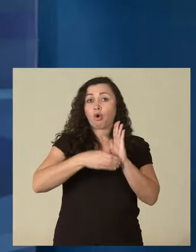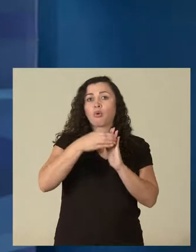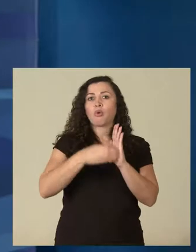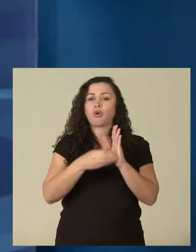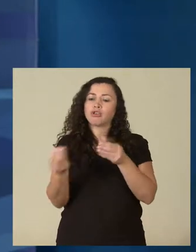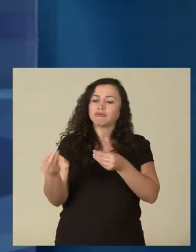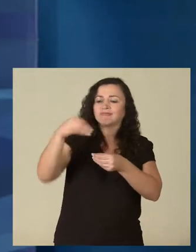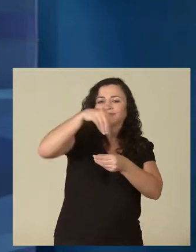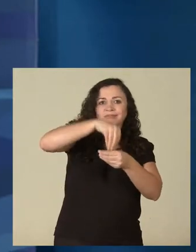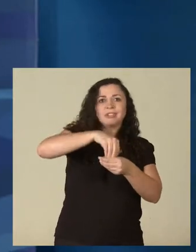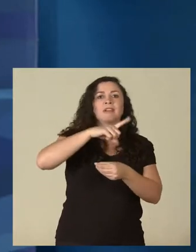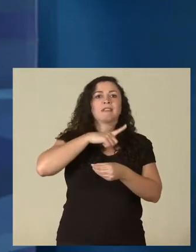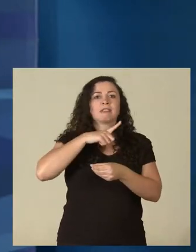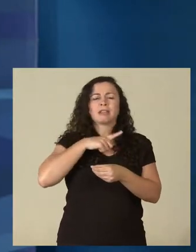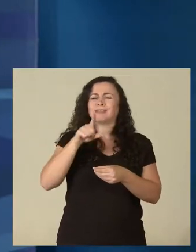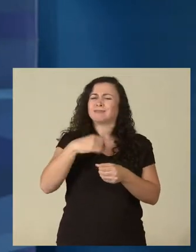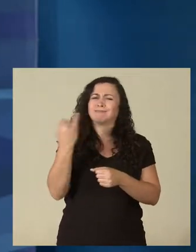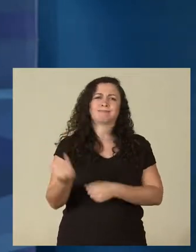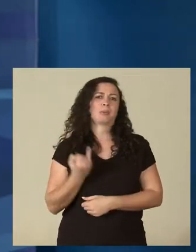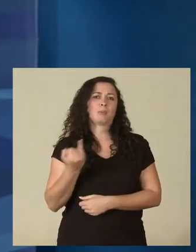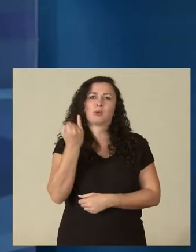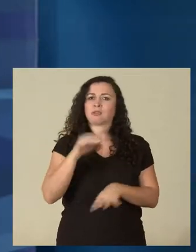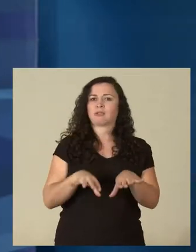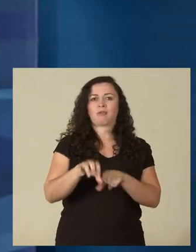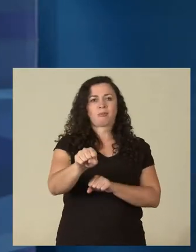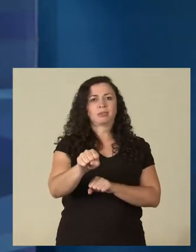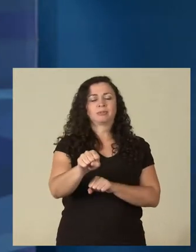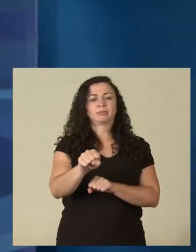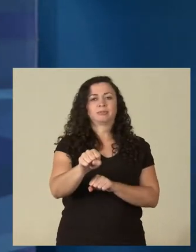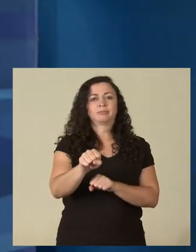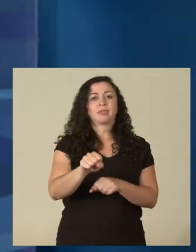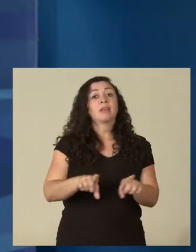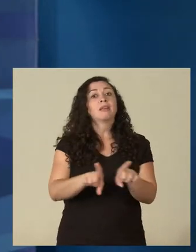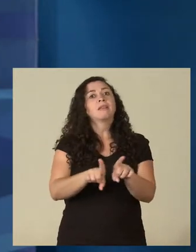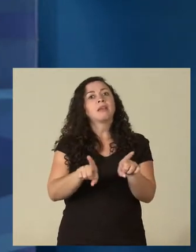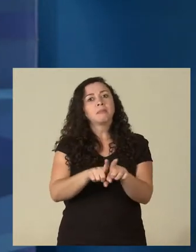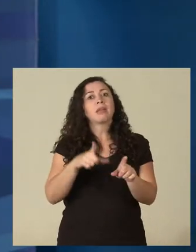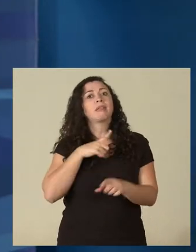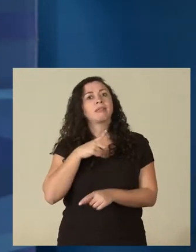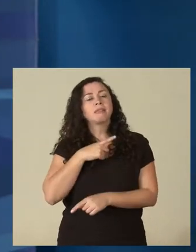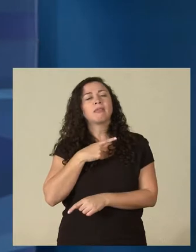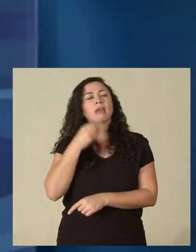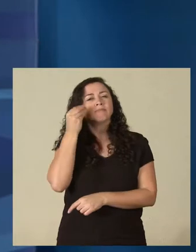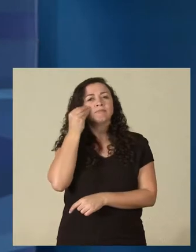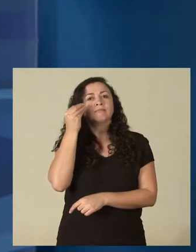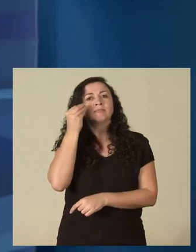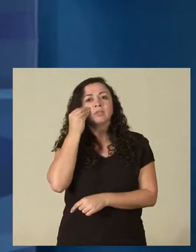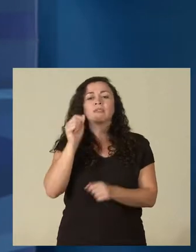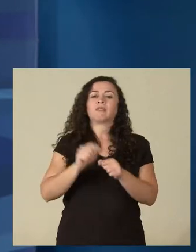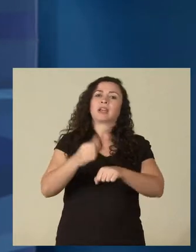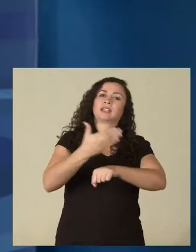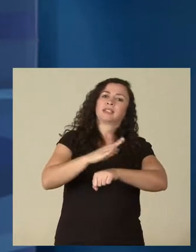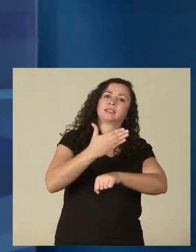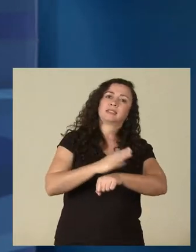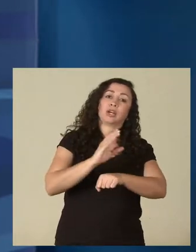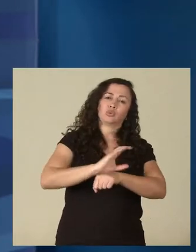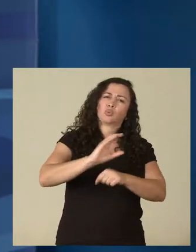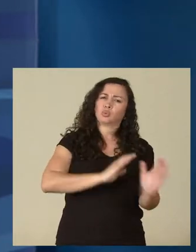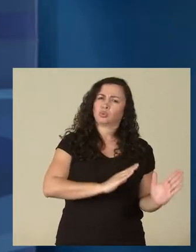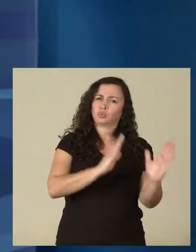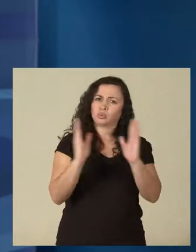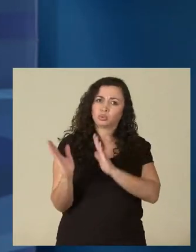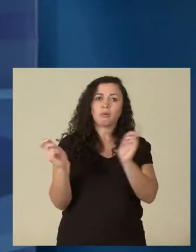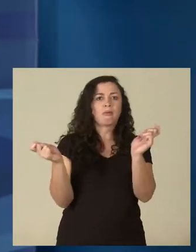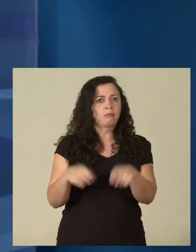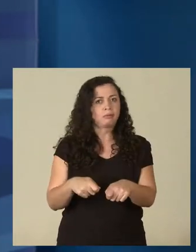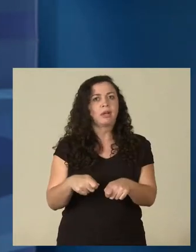como algo essencial para a formação. Há também a possibilidade deles fazerem estágios ao longo do curso.